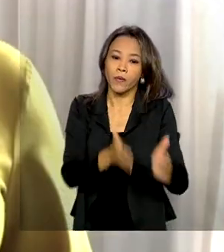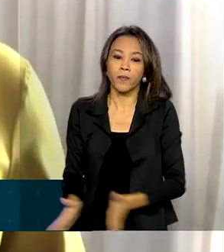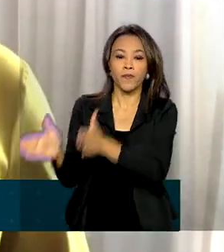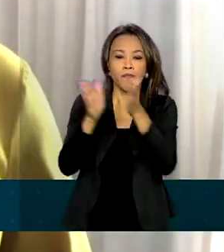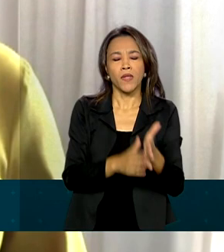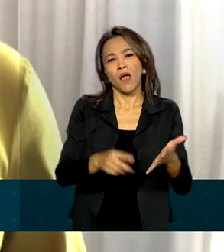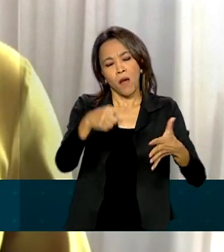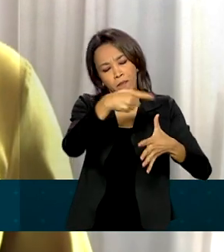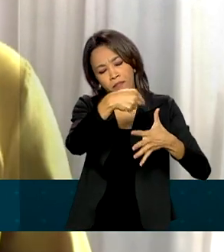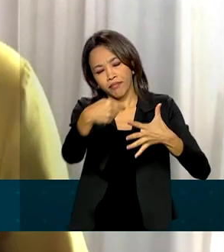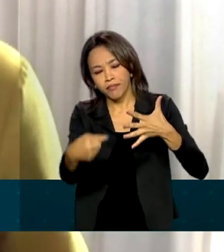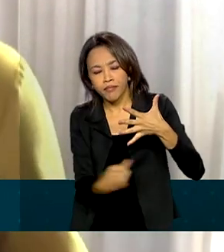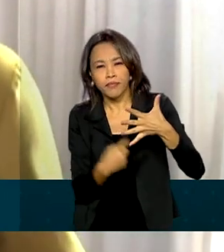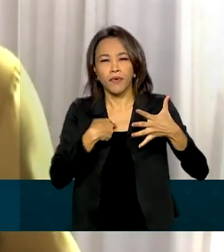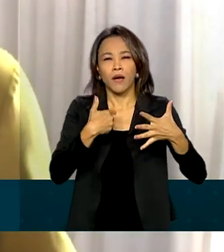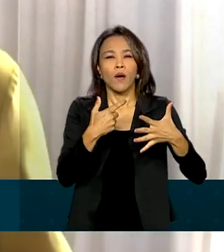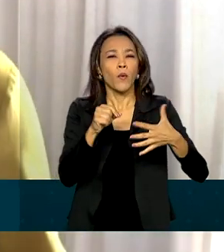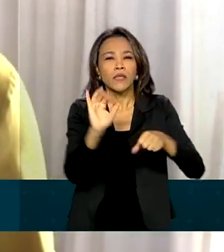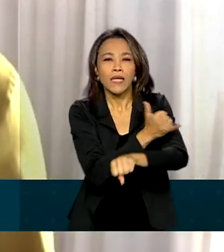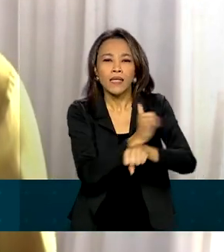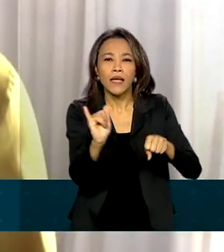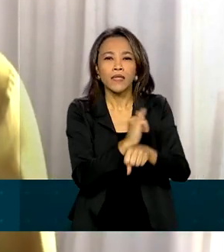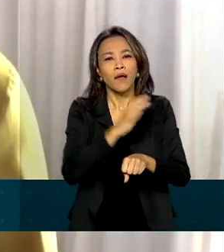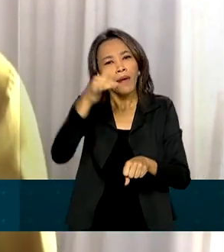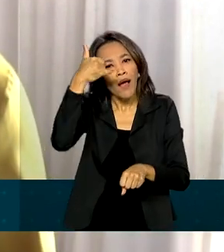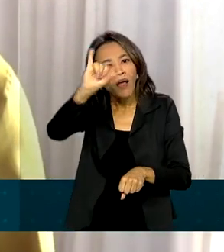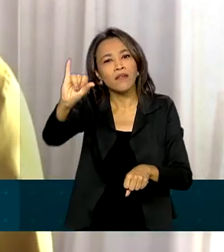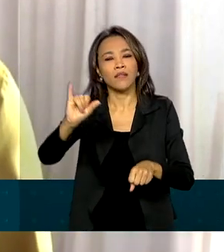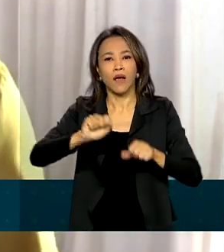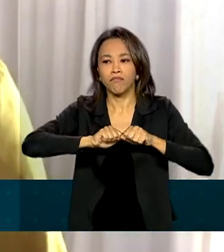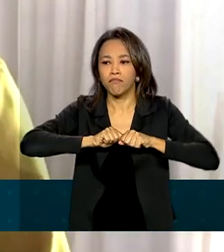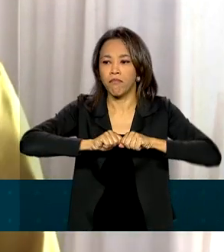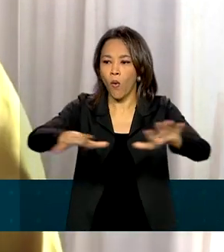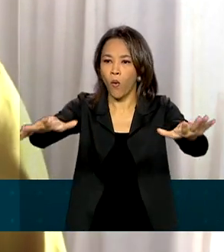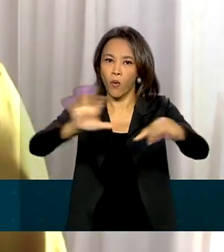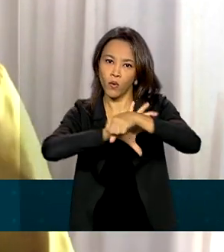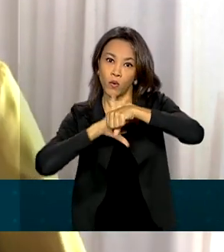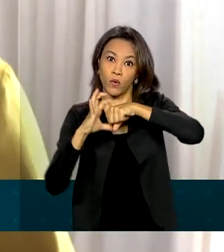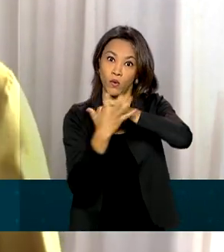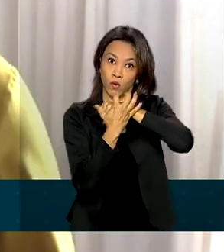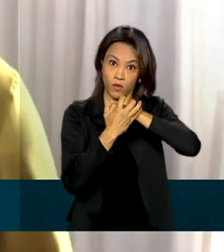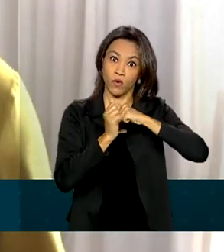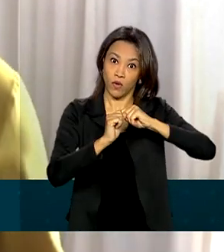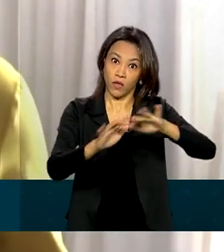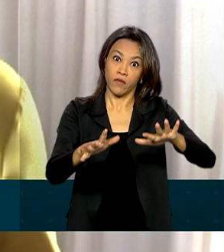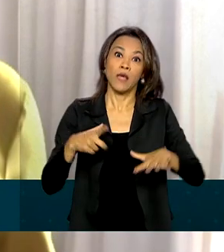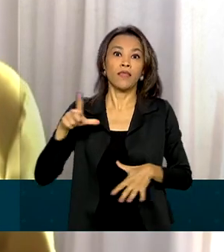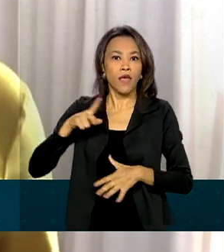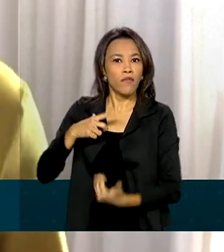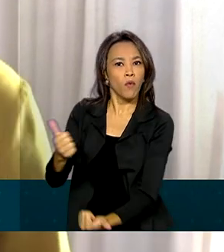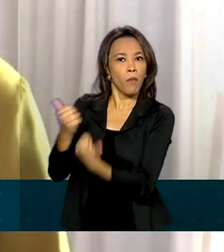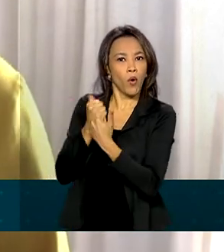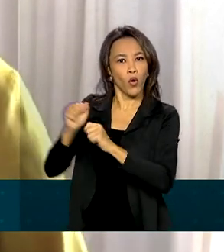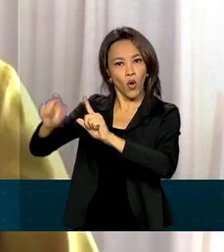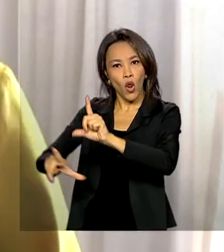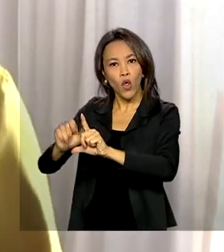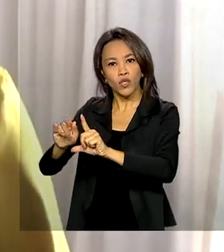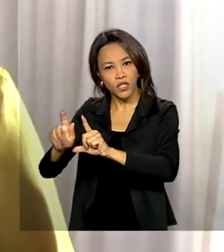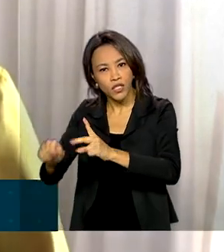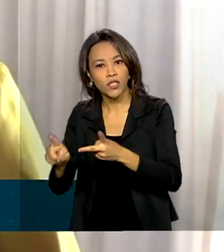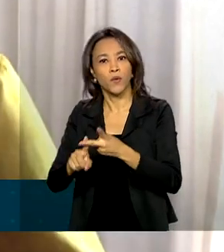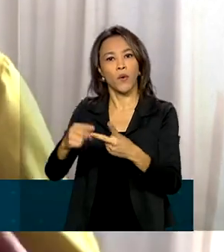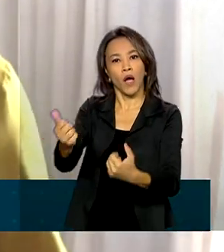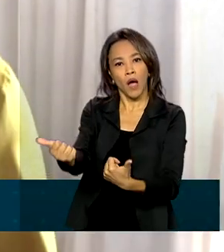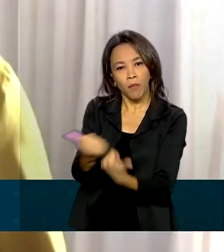inúmeras ações adotadas para evitar a proliferação do vírus, ao apoio técnico e logístico aos órgãos de